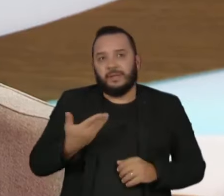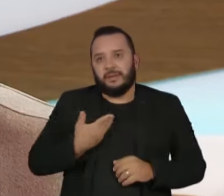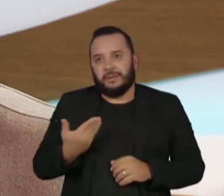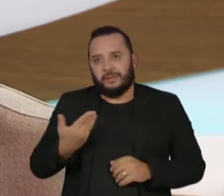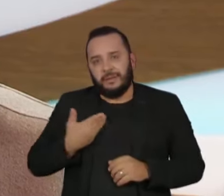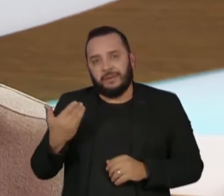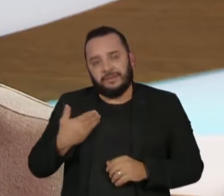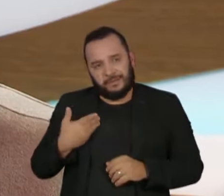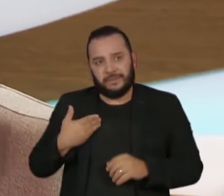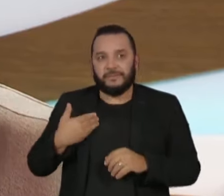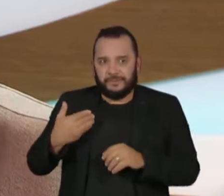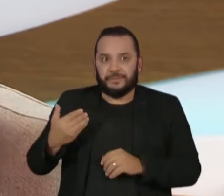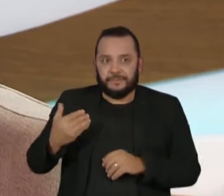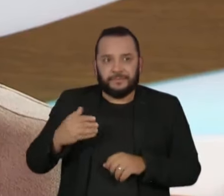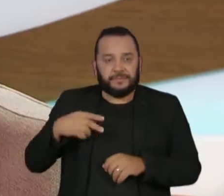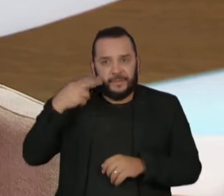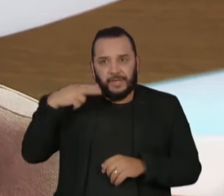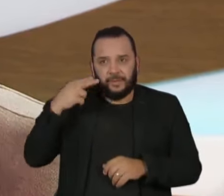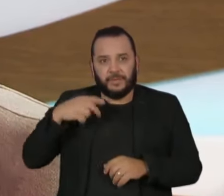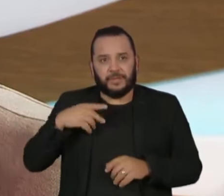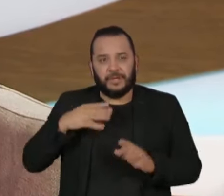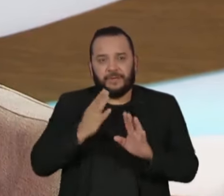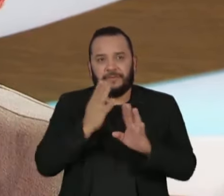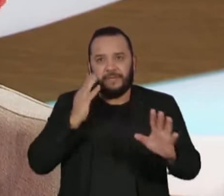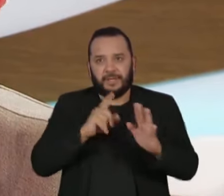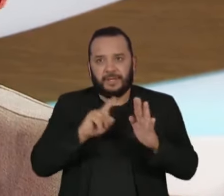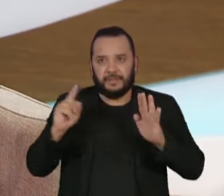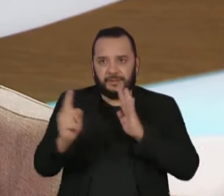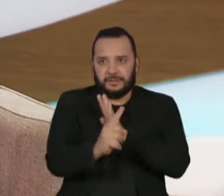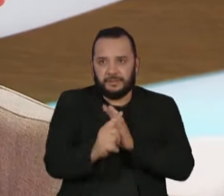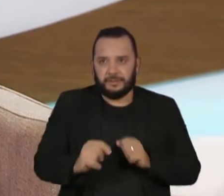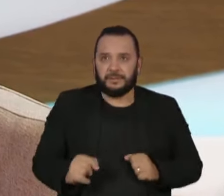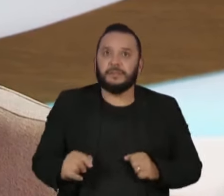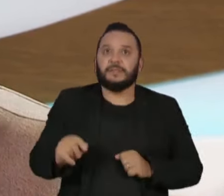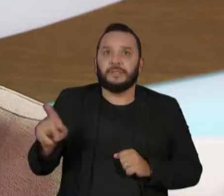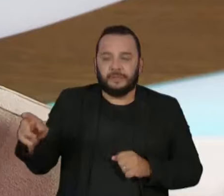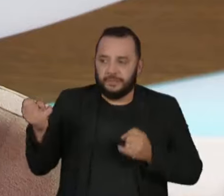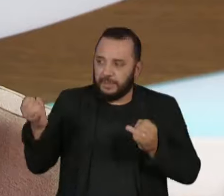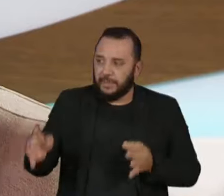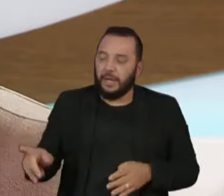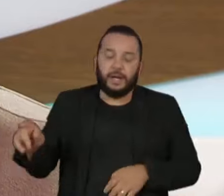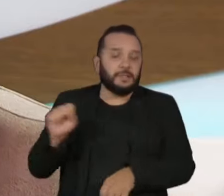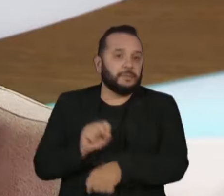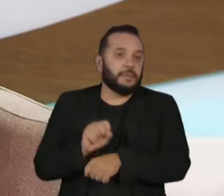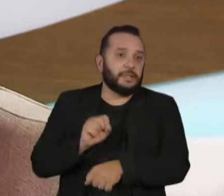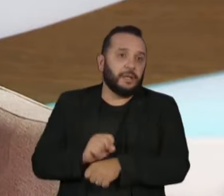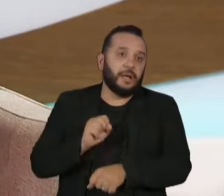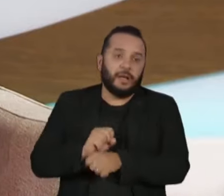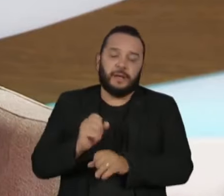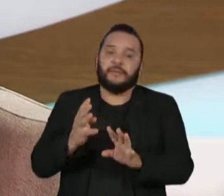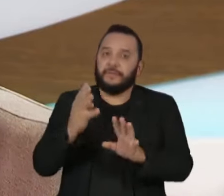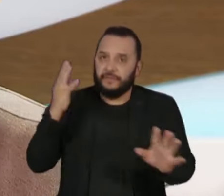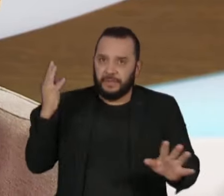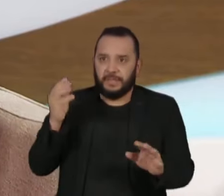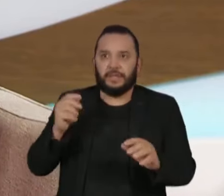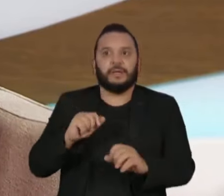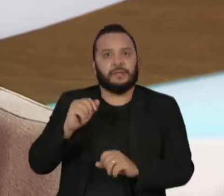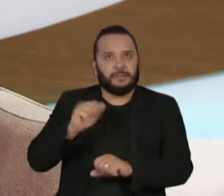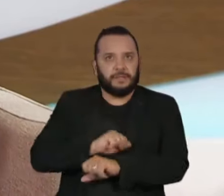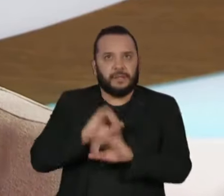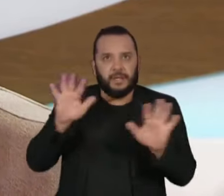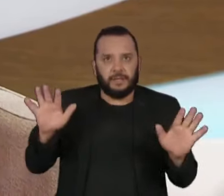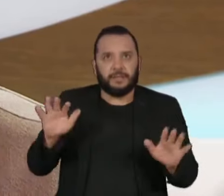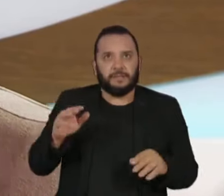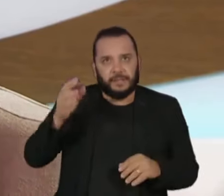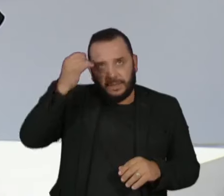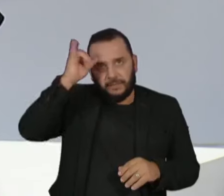vereador, vou passar na frente. Na hora que você traz transparência e fala para a pessoa qual é a posição dela na fila, isso é um instrumento que a gente tem de combate